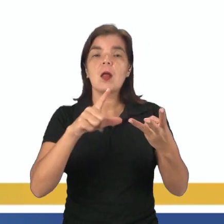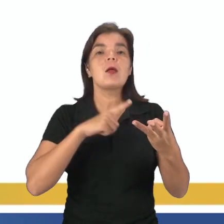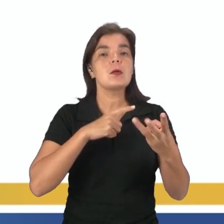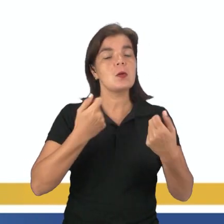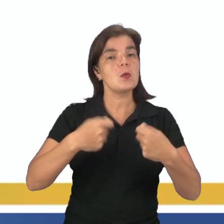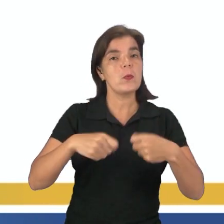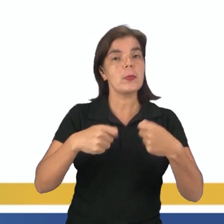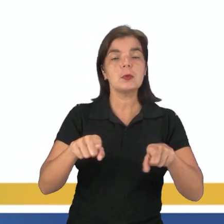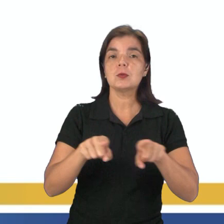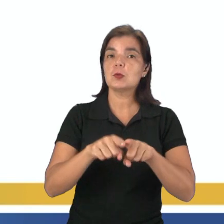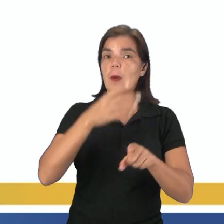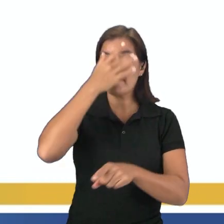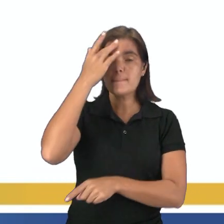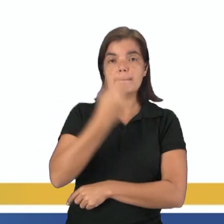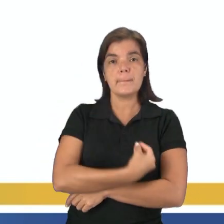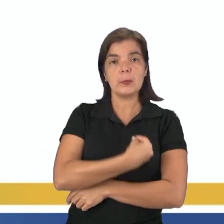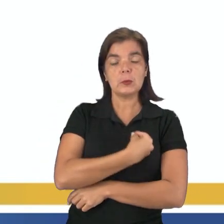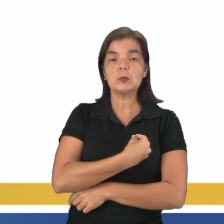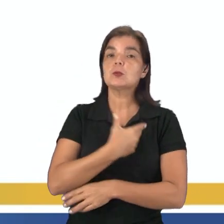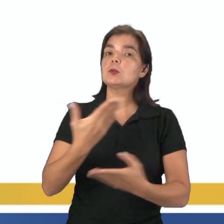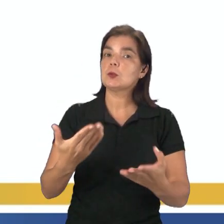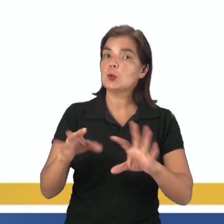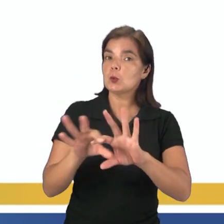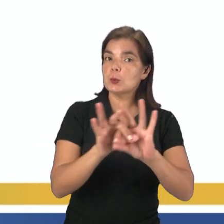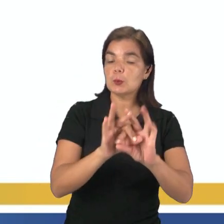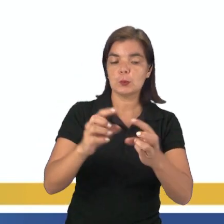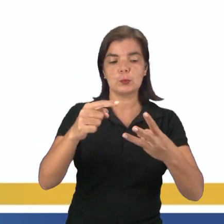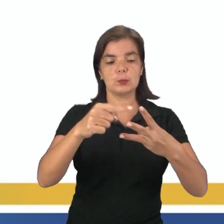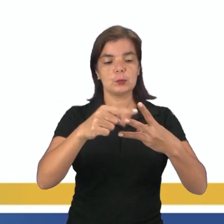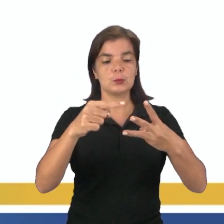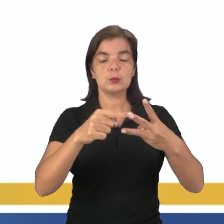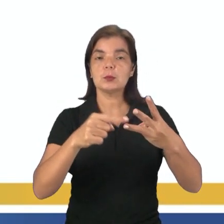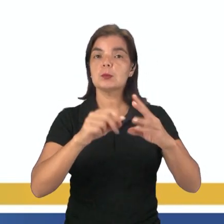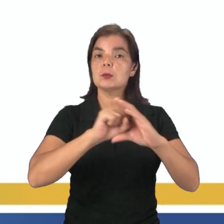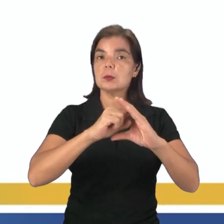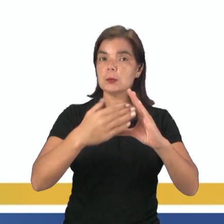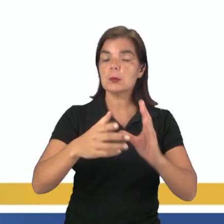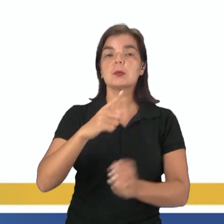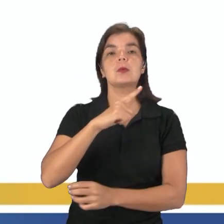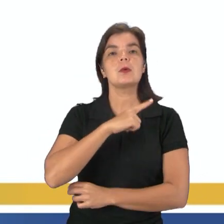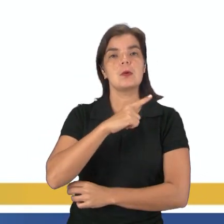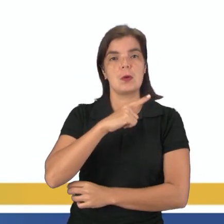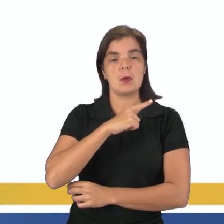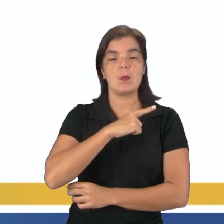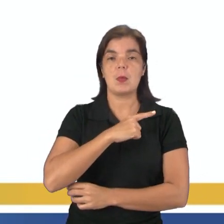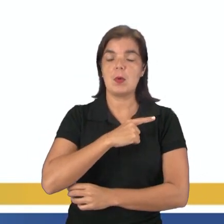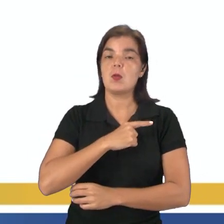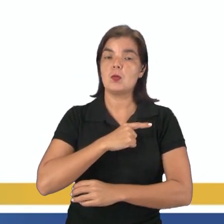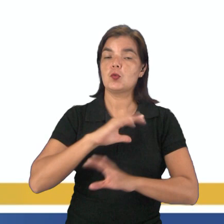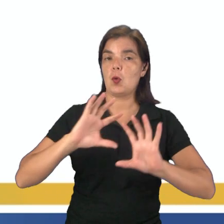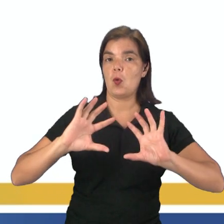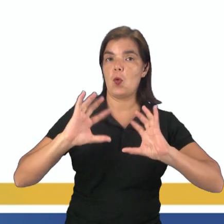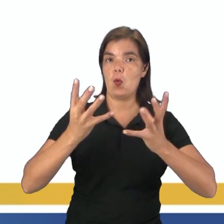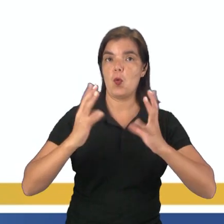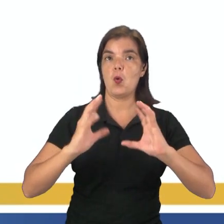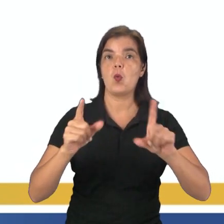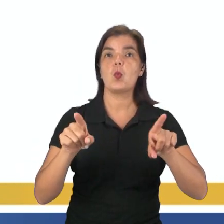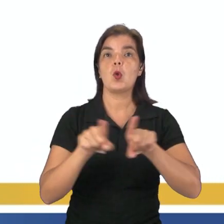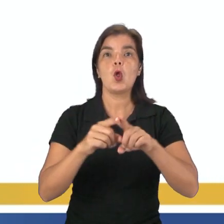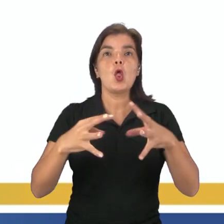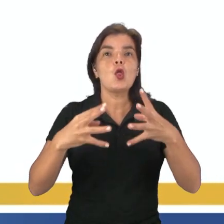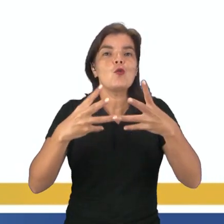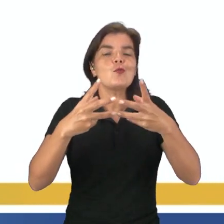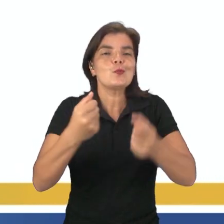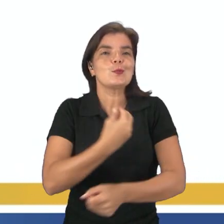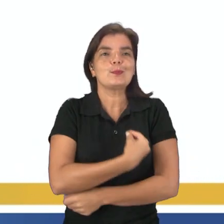tudo o que um ser vivo precisa. E graças à união dessas três características, eu vou ter aí, né? A camada de vida, onde eu vou encontrar todos